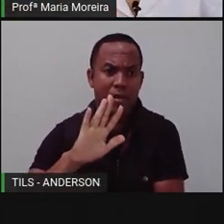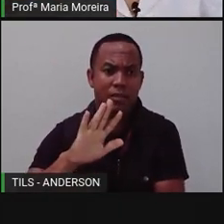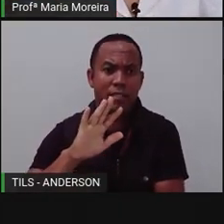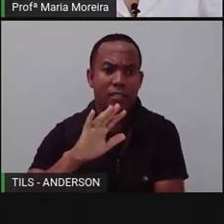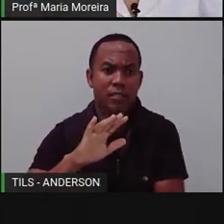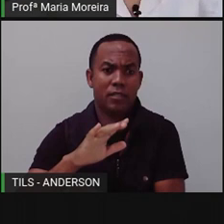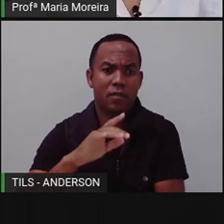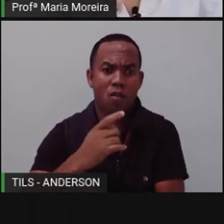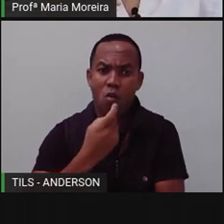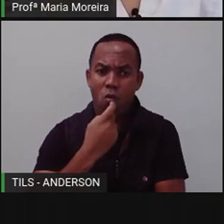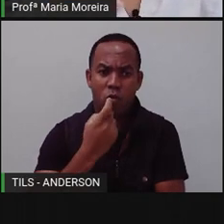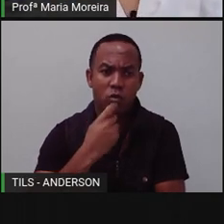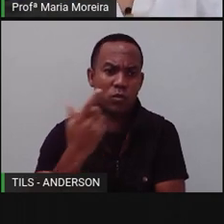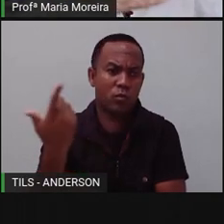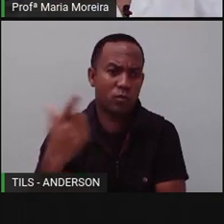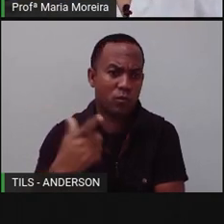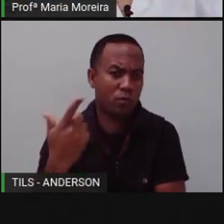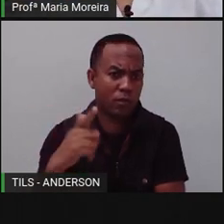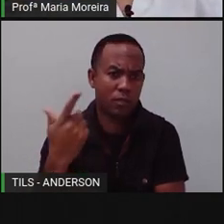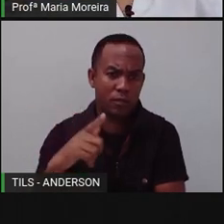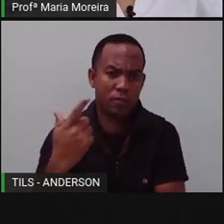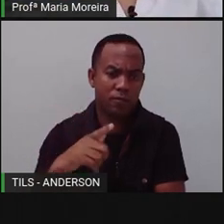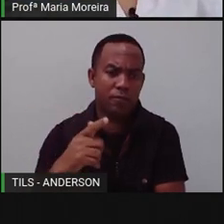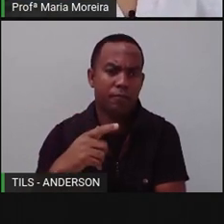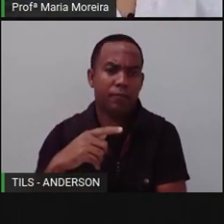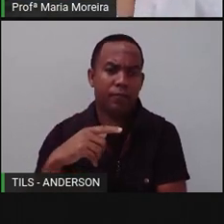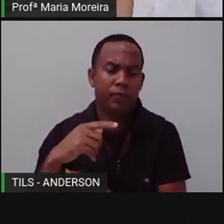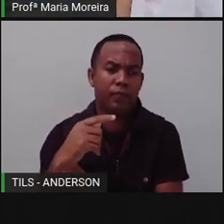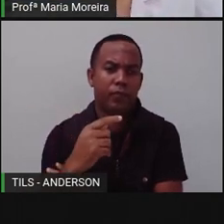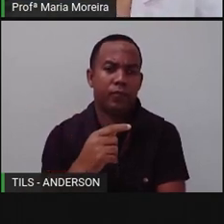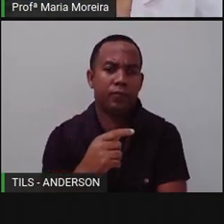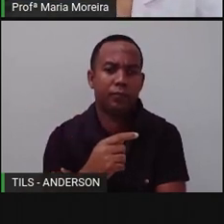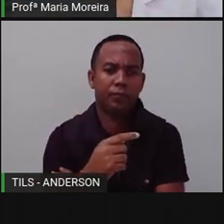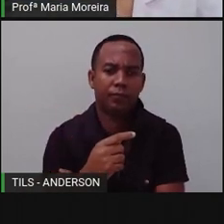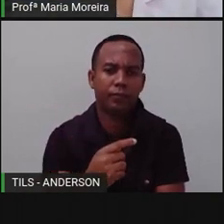desenvolve e depois ele morre, aprendi.